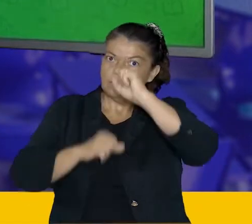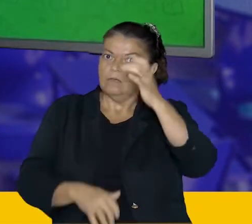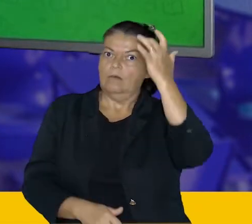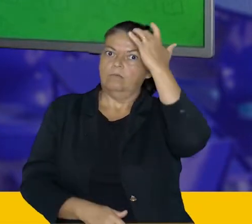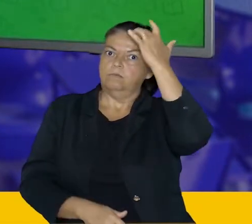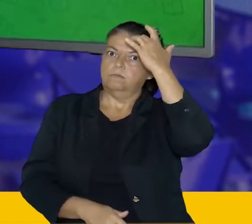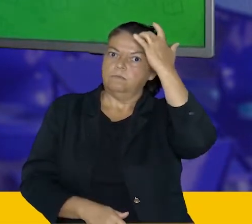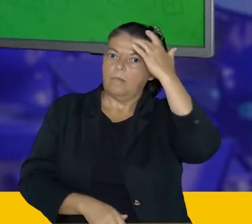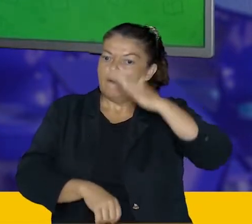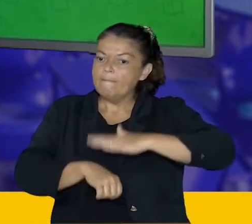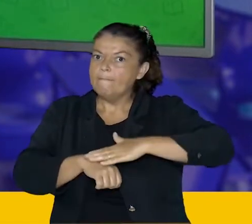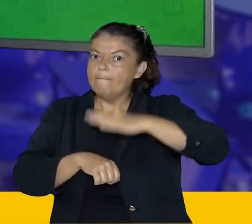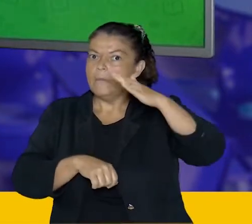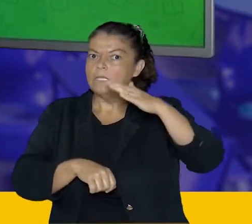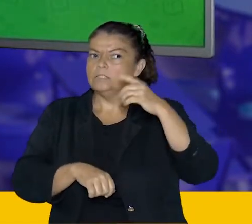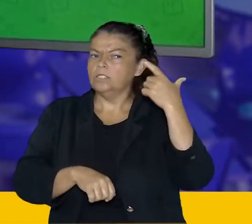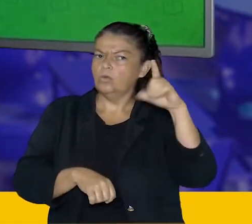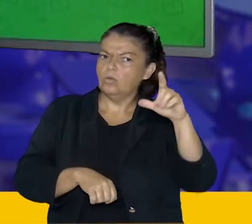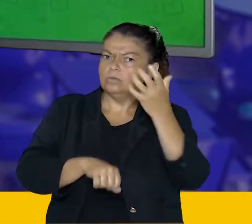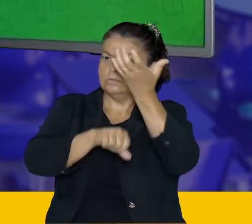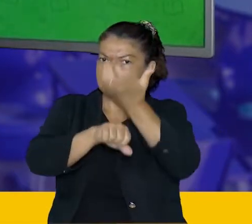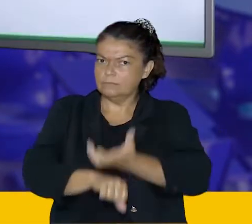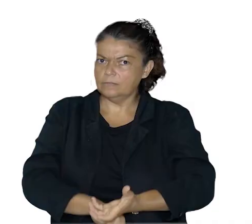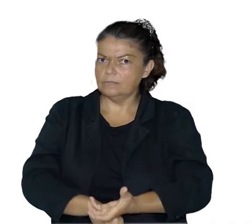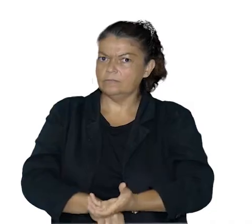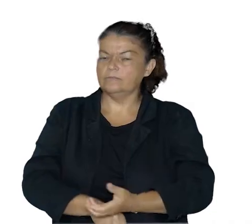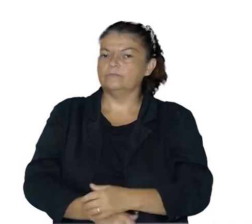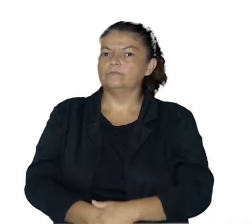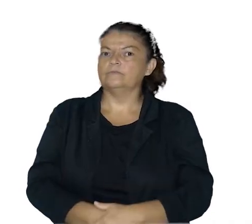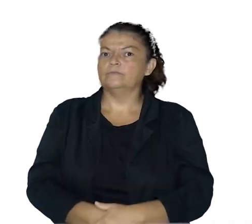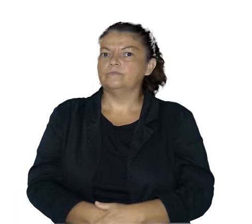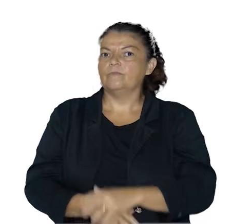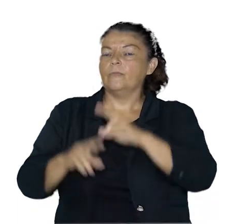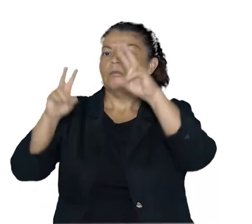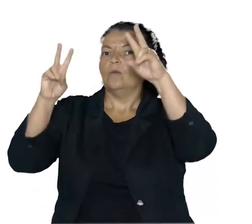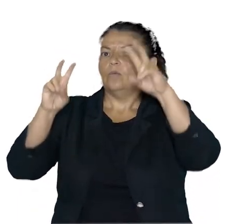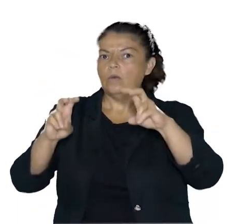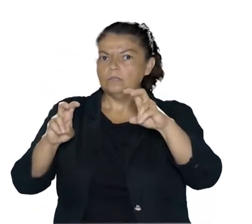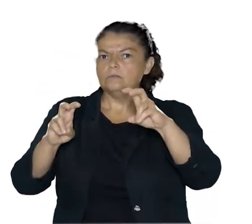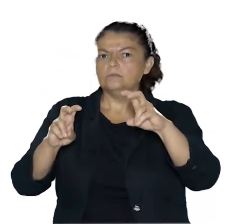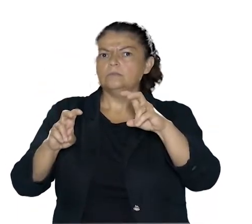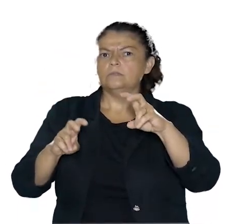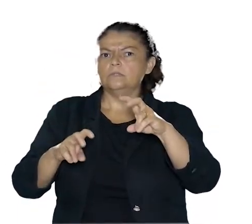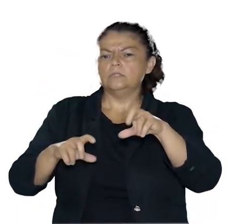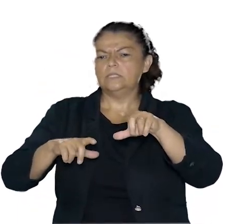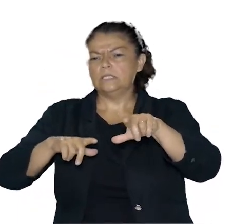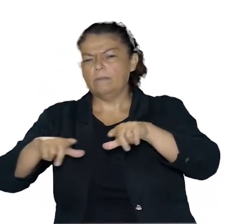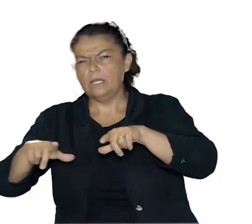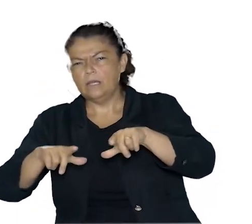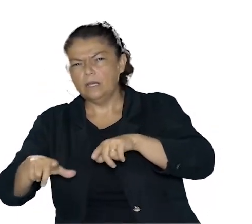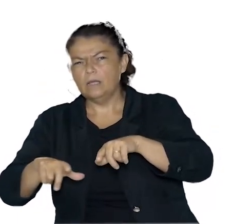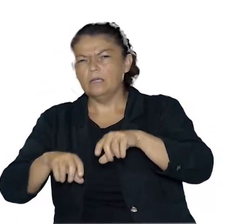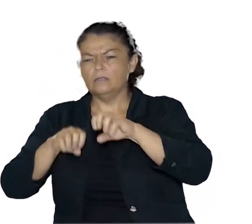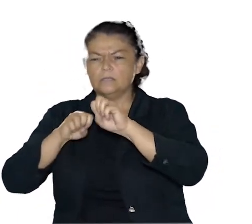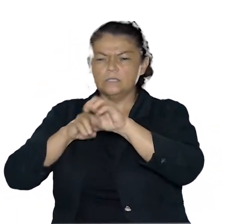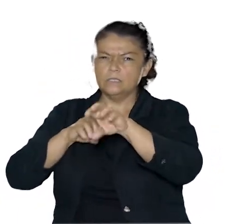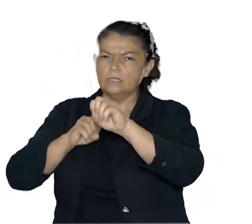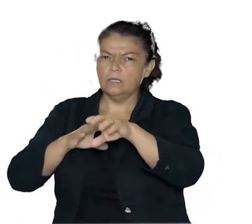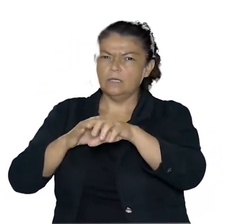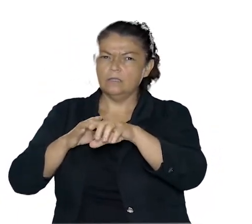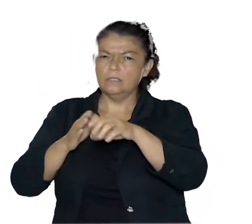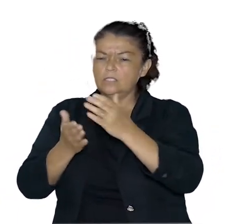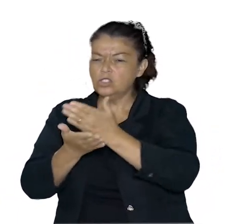mais da matemática e de outras disciplinas. Então vamos lá, o assunto que a gente tem trabalhado desde o início das nossas